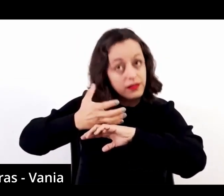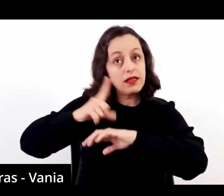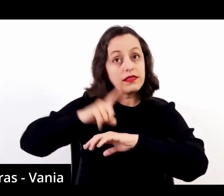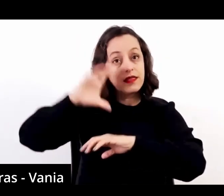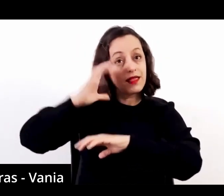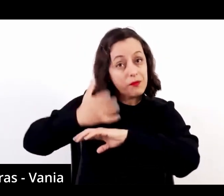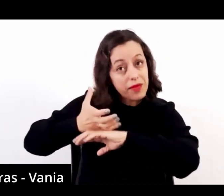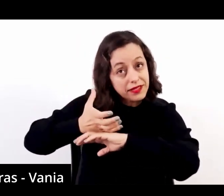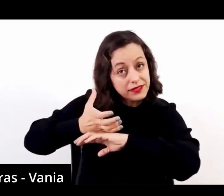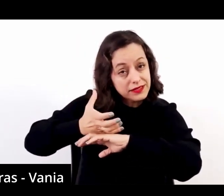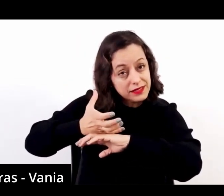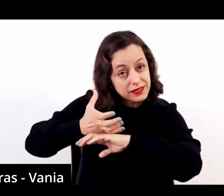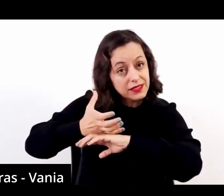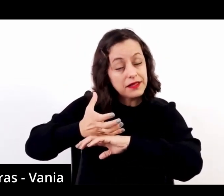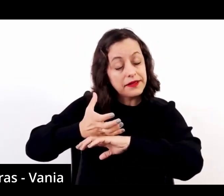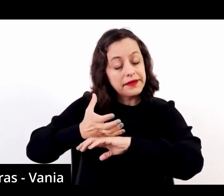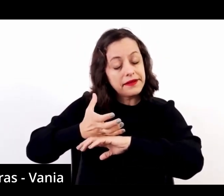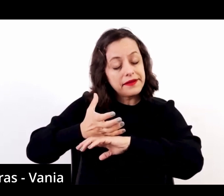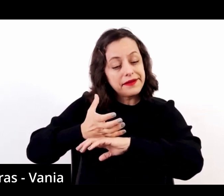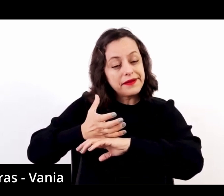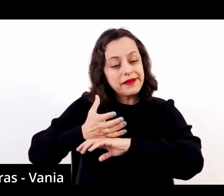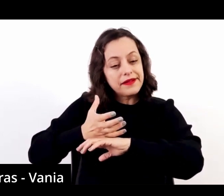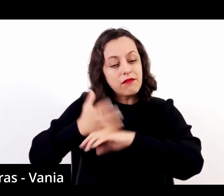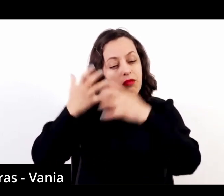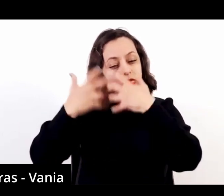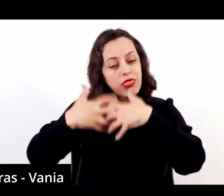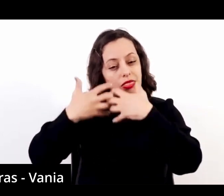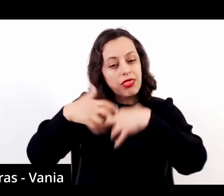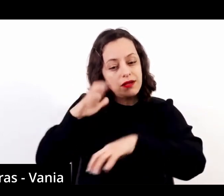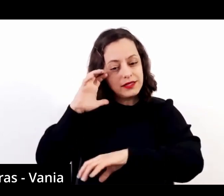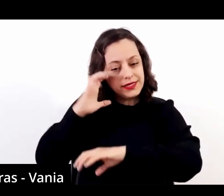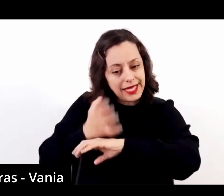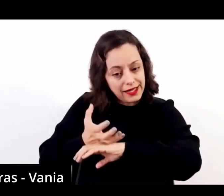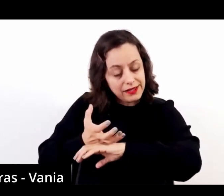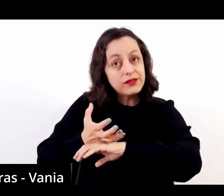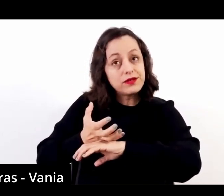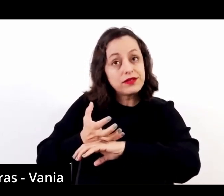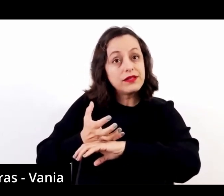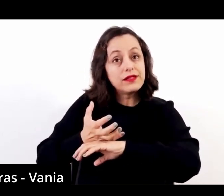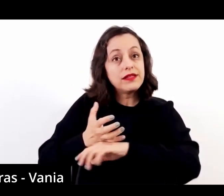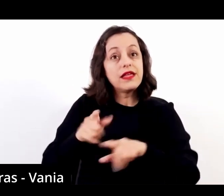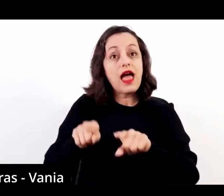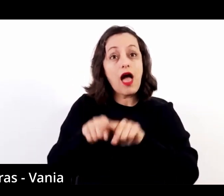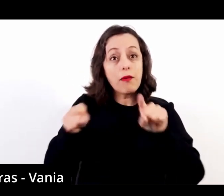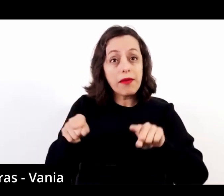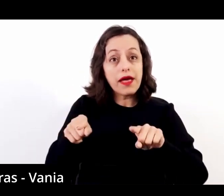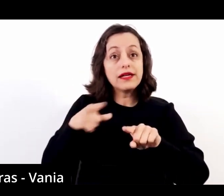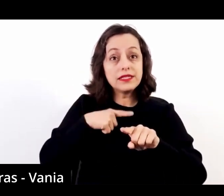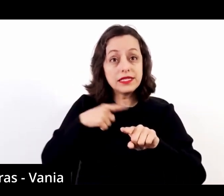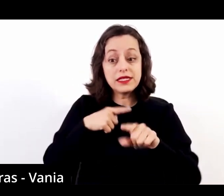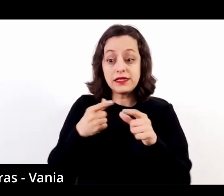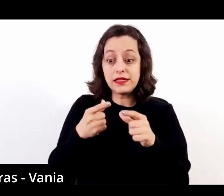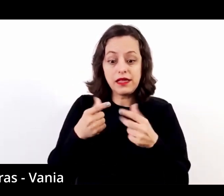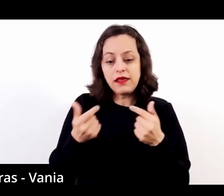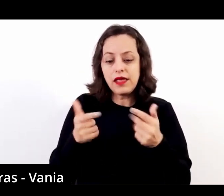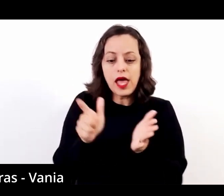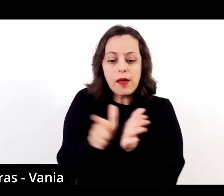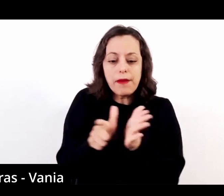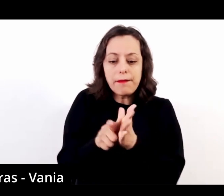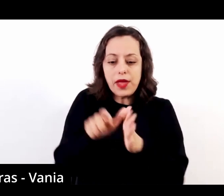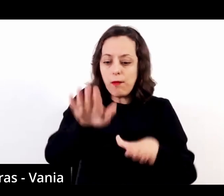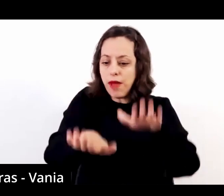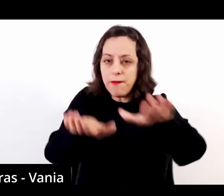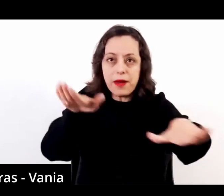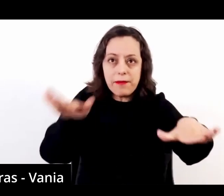entre escritos, há alguns escritos na mesa, provavelmente obras que ele está tentando